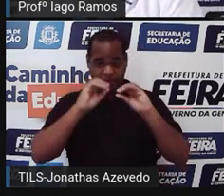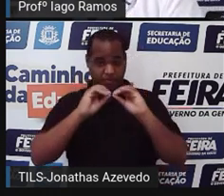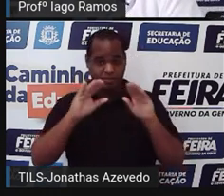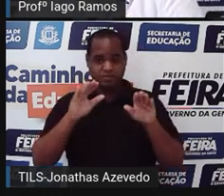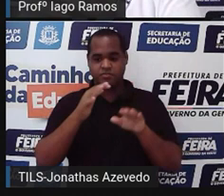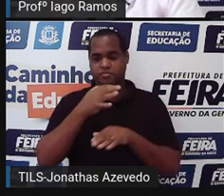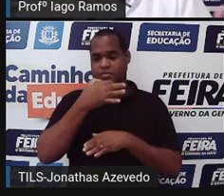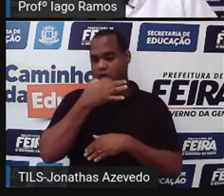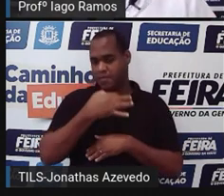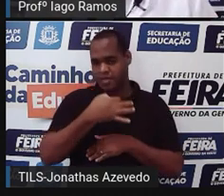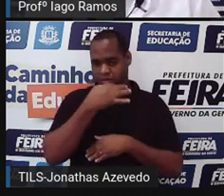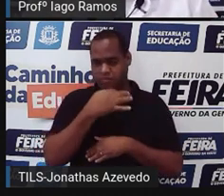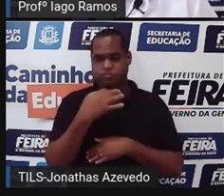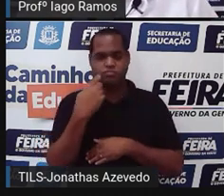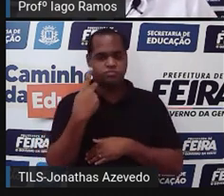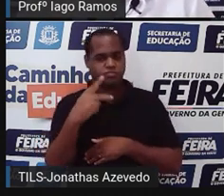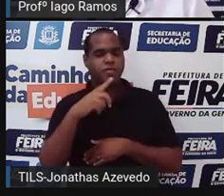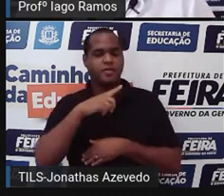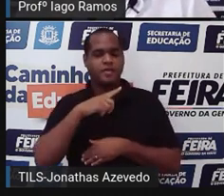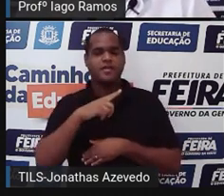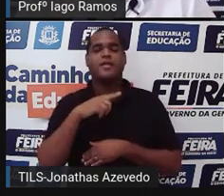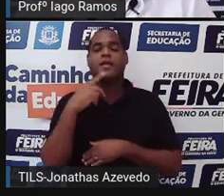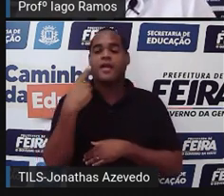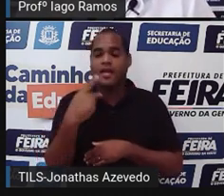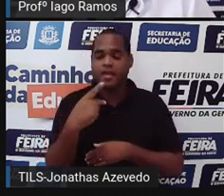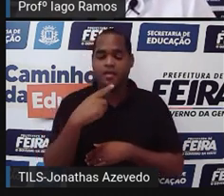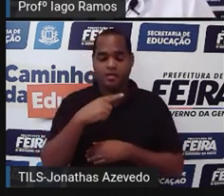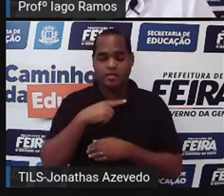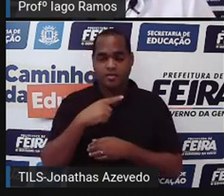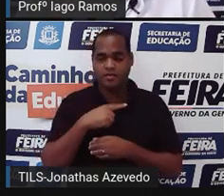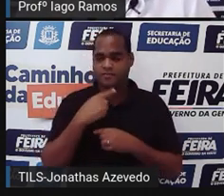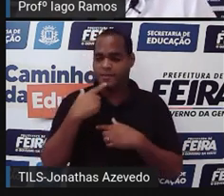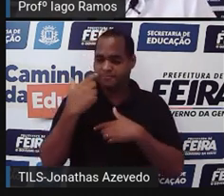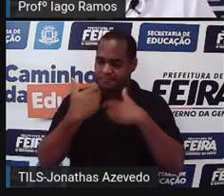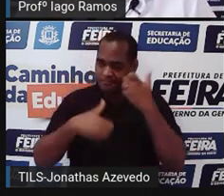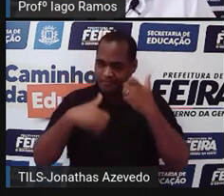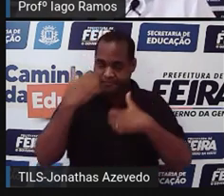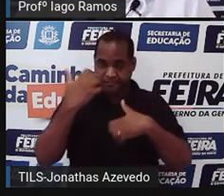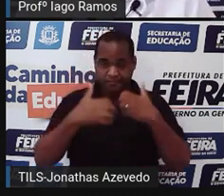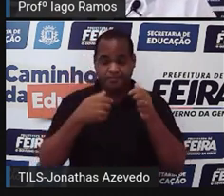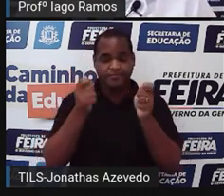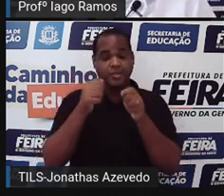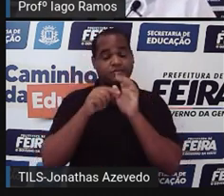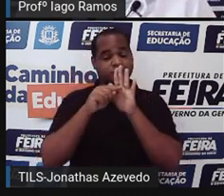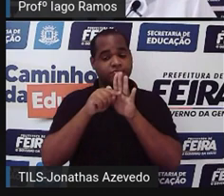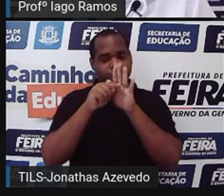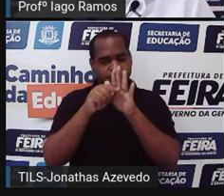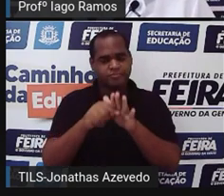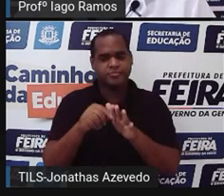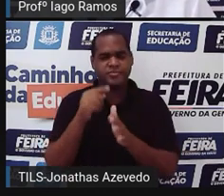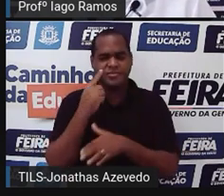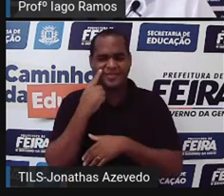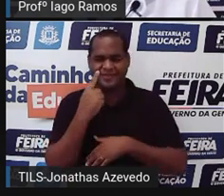opinião sobre aquilo que o gráfico quer mostrar para nós. Então, quando a gente olha ali,